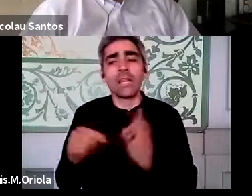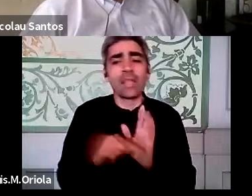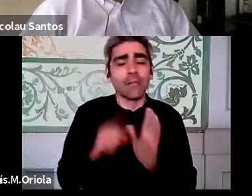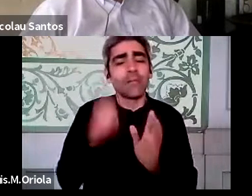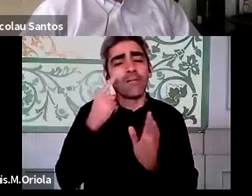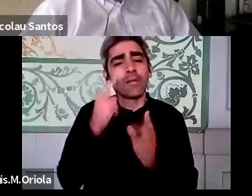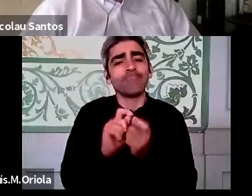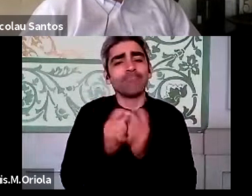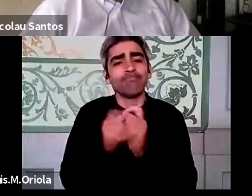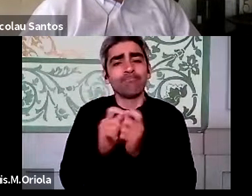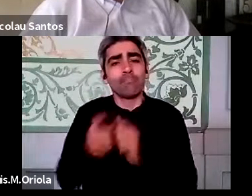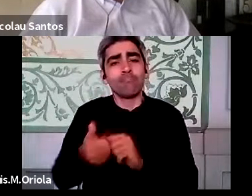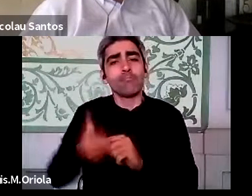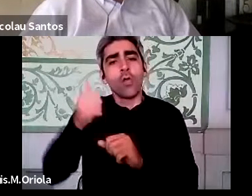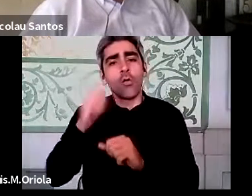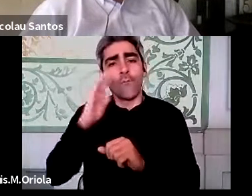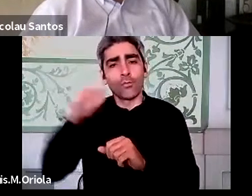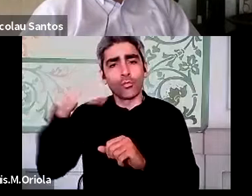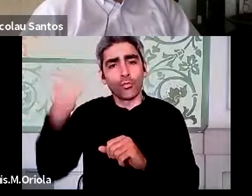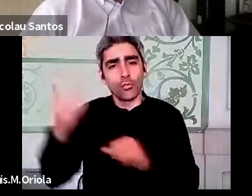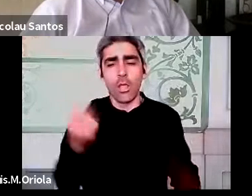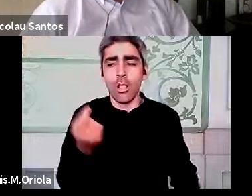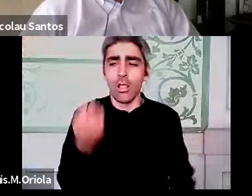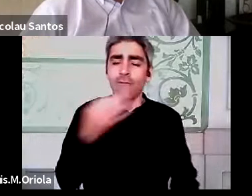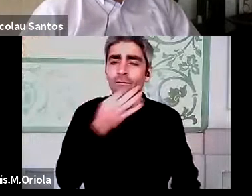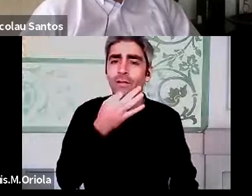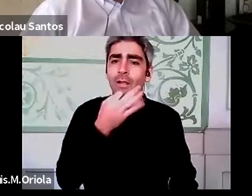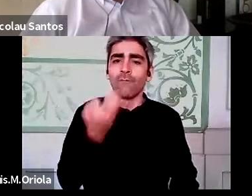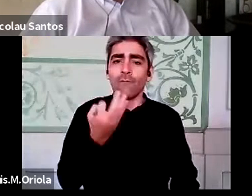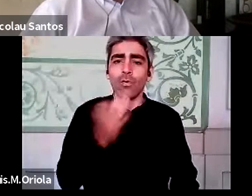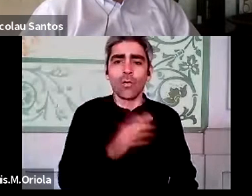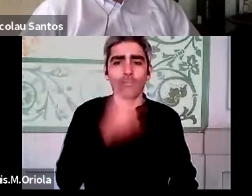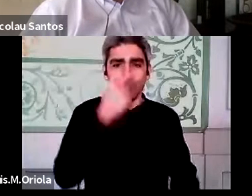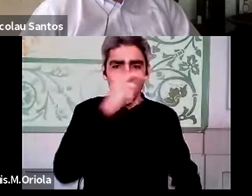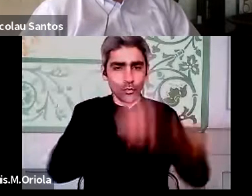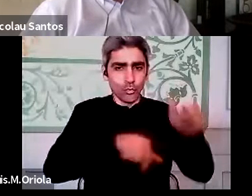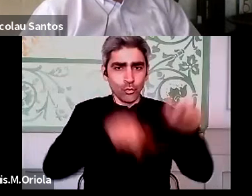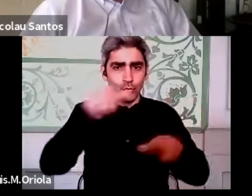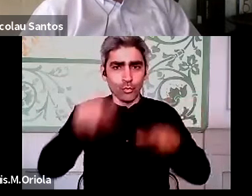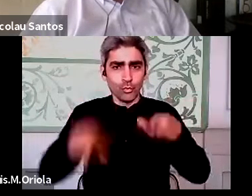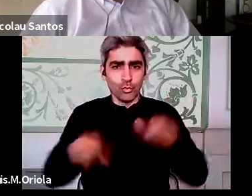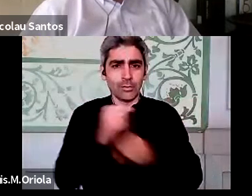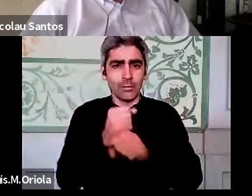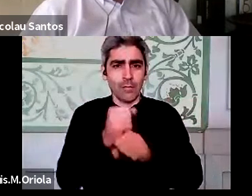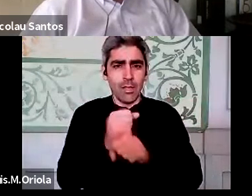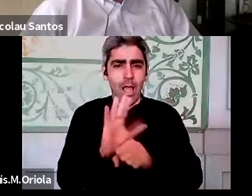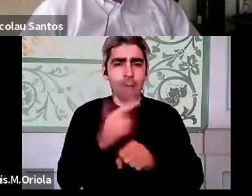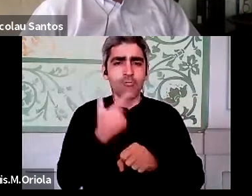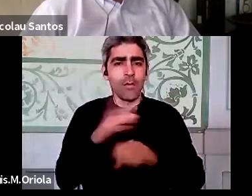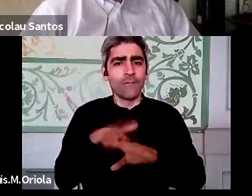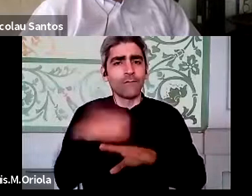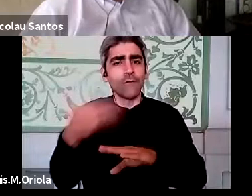para o futuro. Porque ainda há aquilo que foi falado há pouco tempo relativamente às pessoas trabalharem muitas fora de horas,